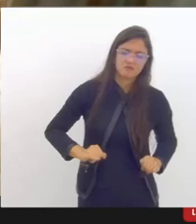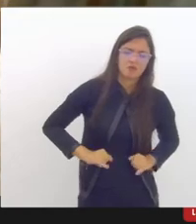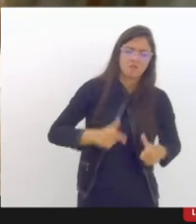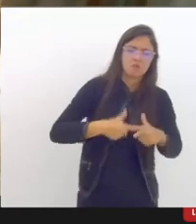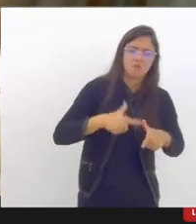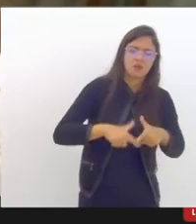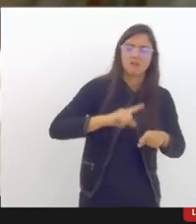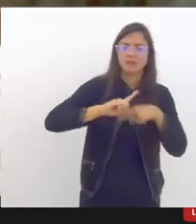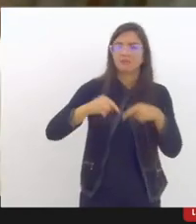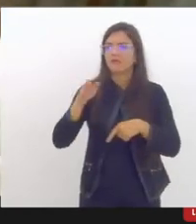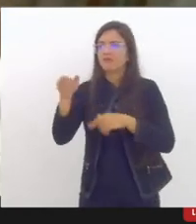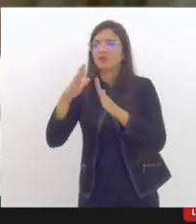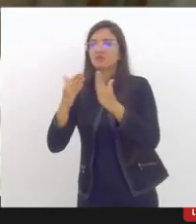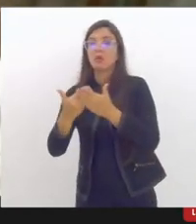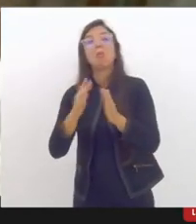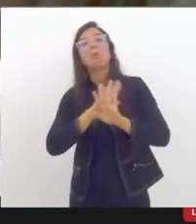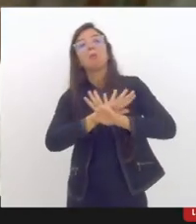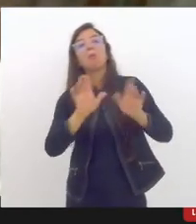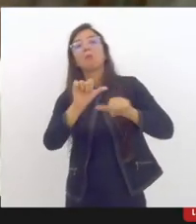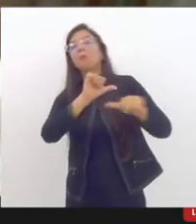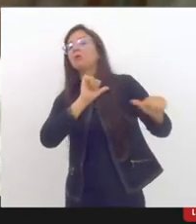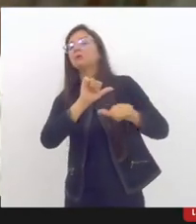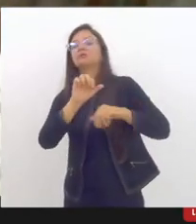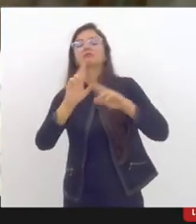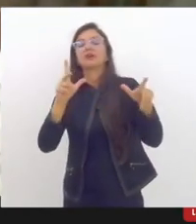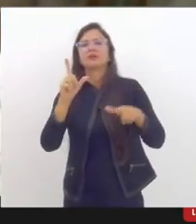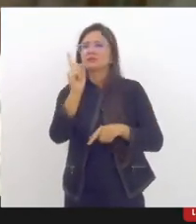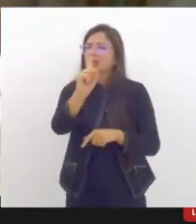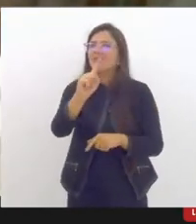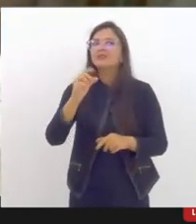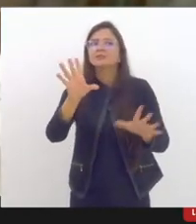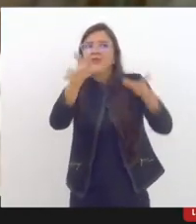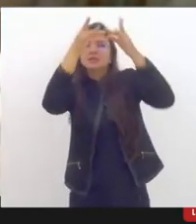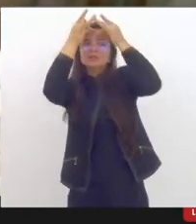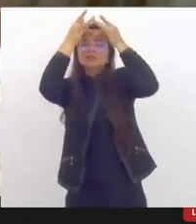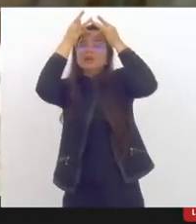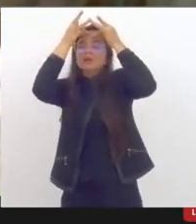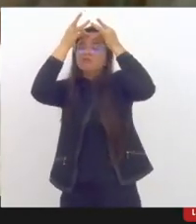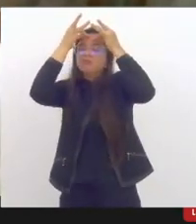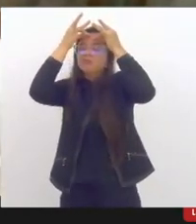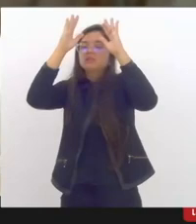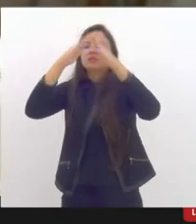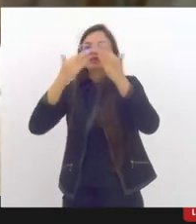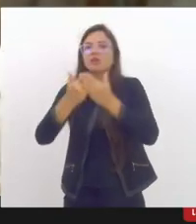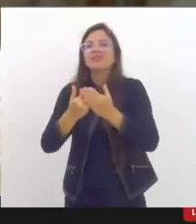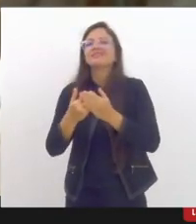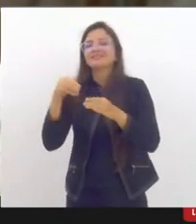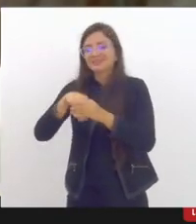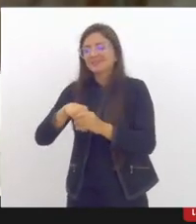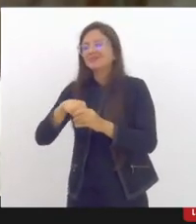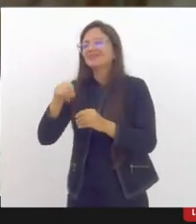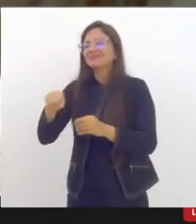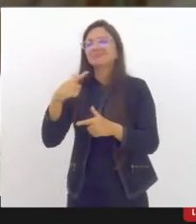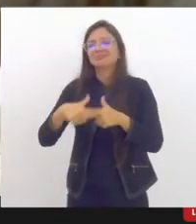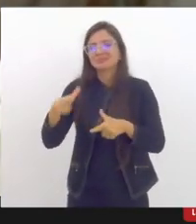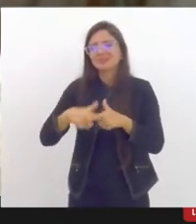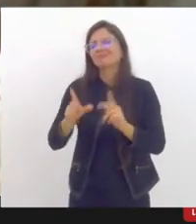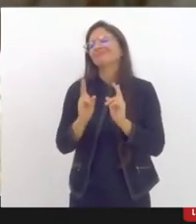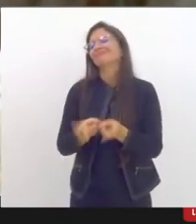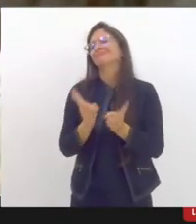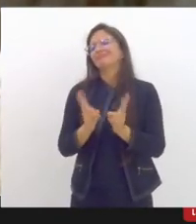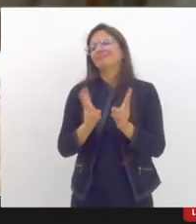então e aí acho que a pandemia tornou tudo mais grave pelo déficit de aprendizagem tudo que todo mundo aqui conhece muito melhor do que eu